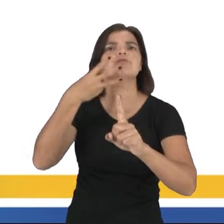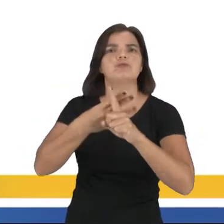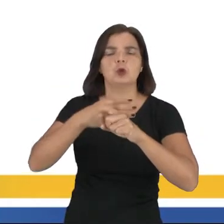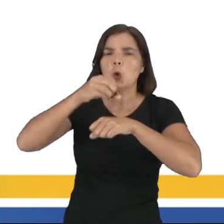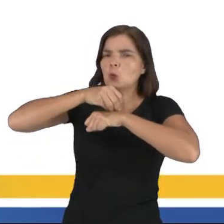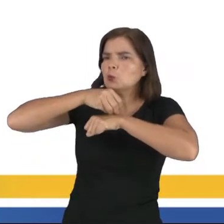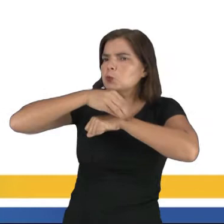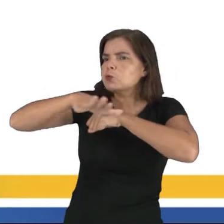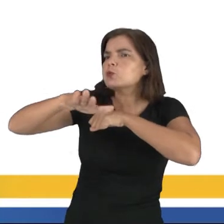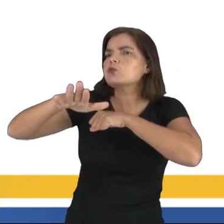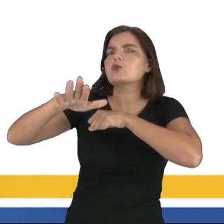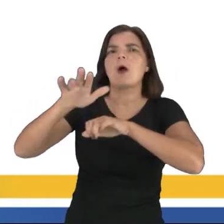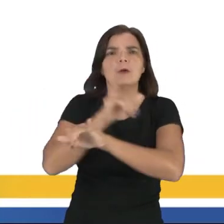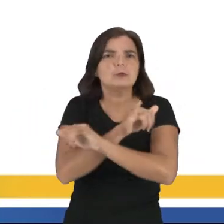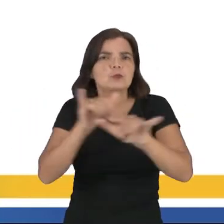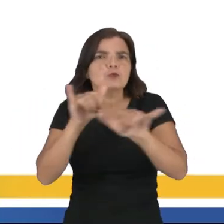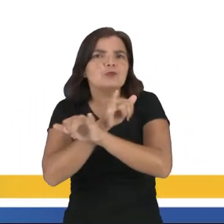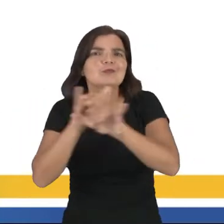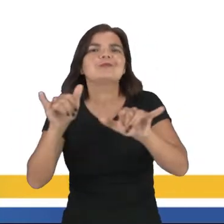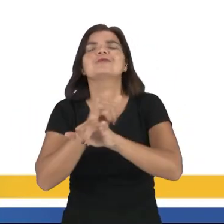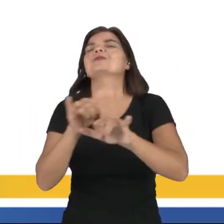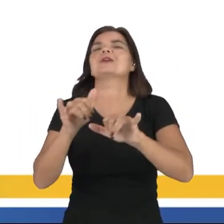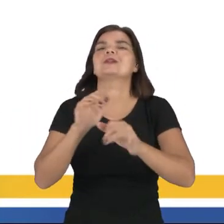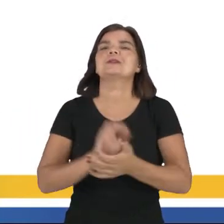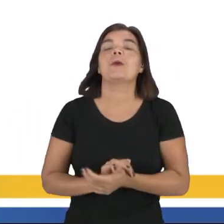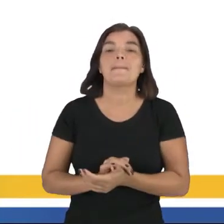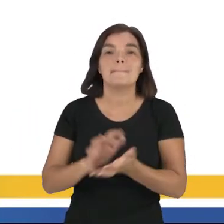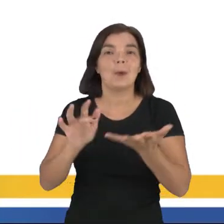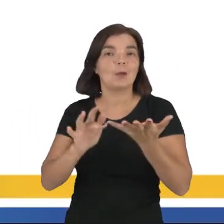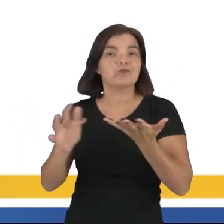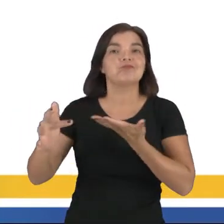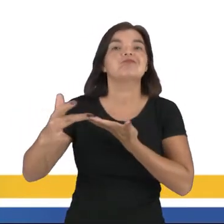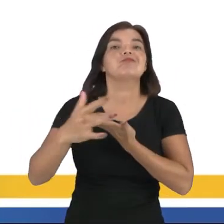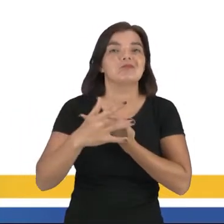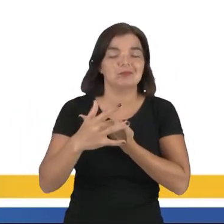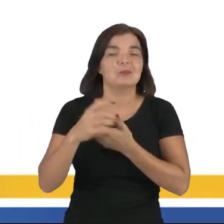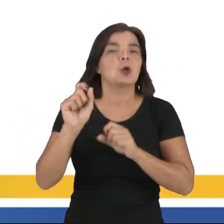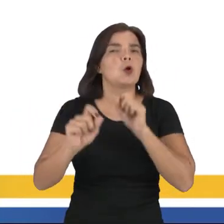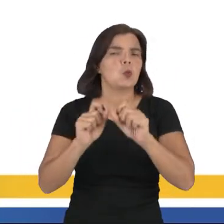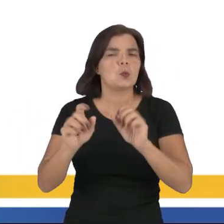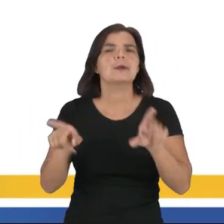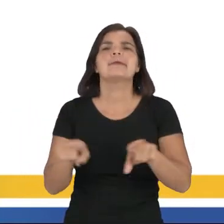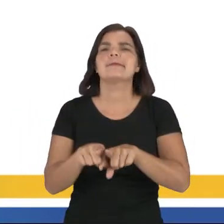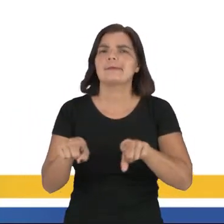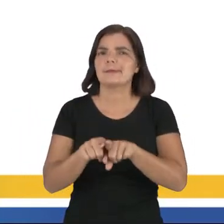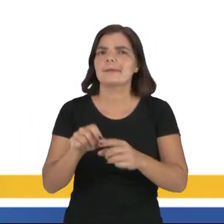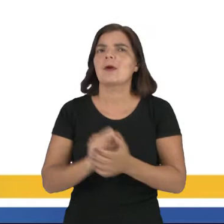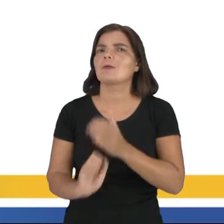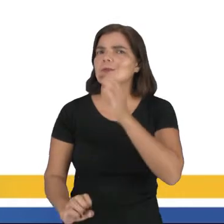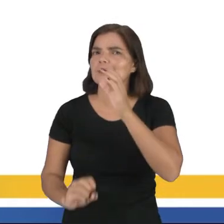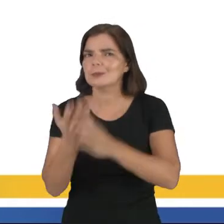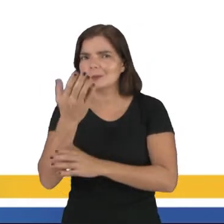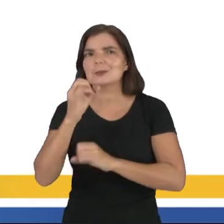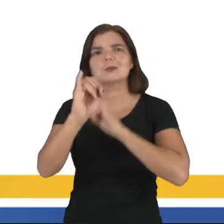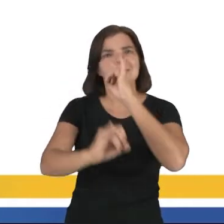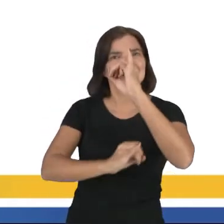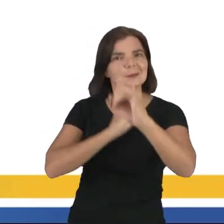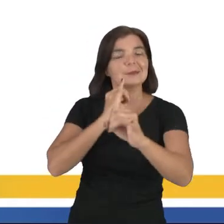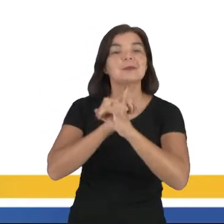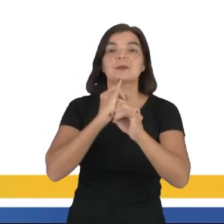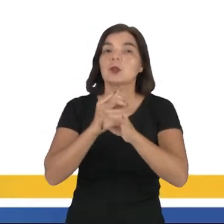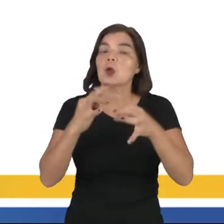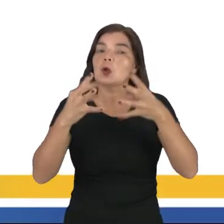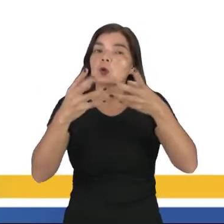tem que ser difundida, espalhada pelas redes. Esse termo é sinônimo de fenômeno da internet, ou